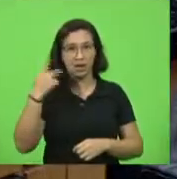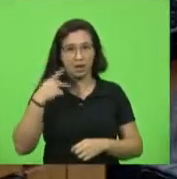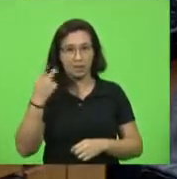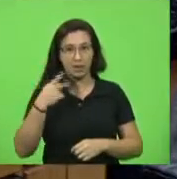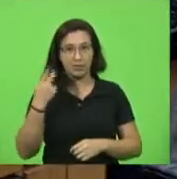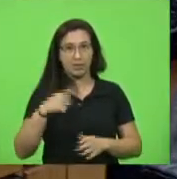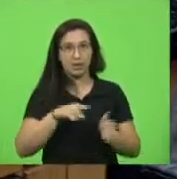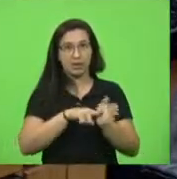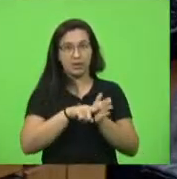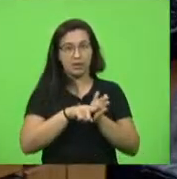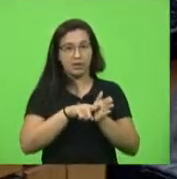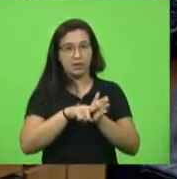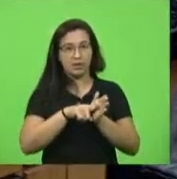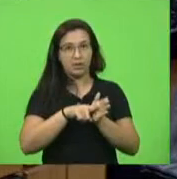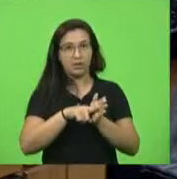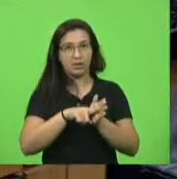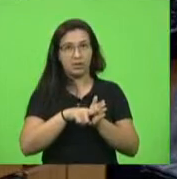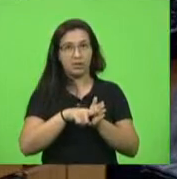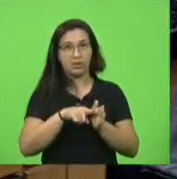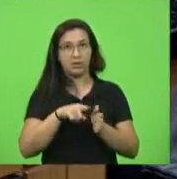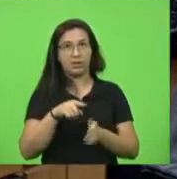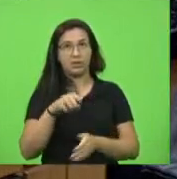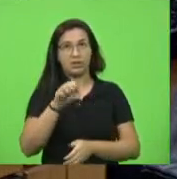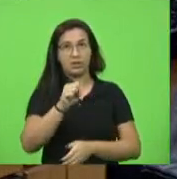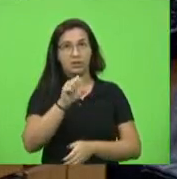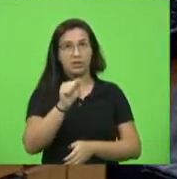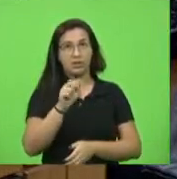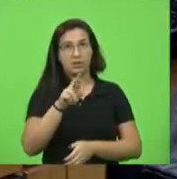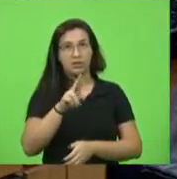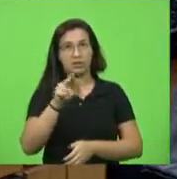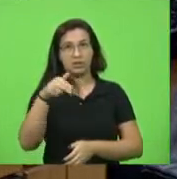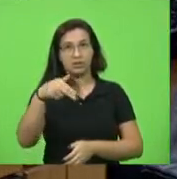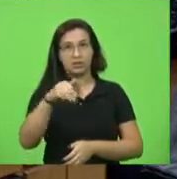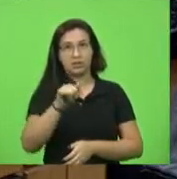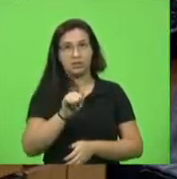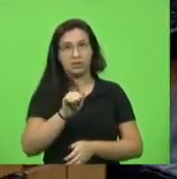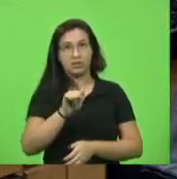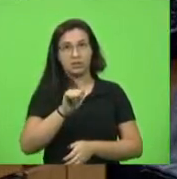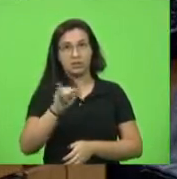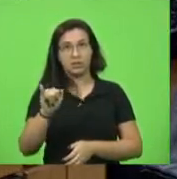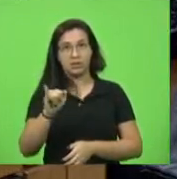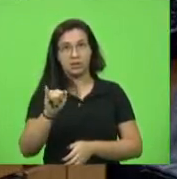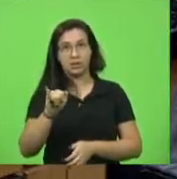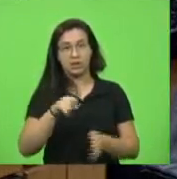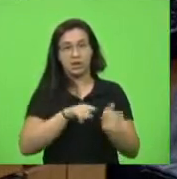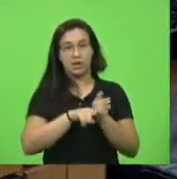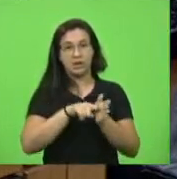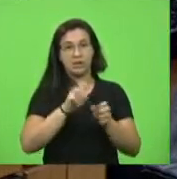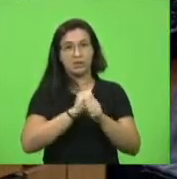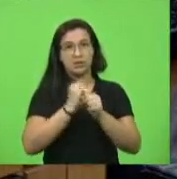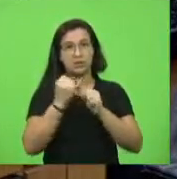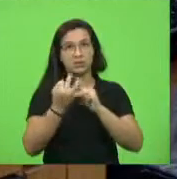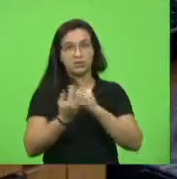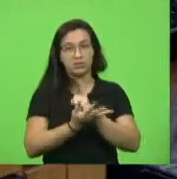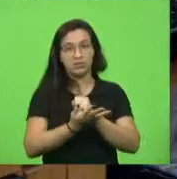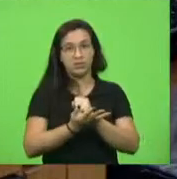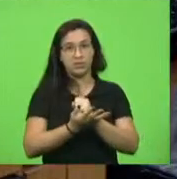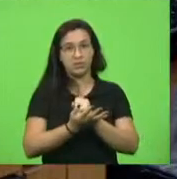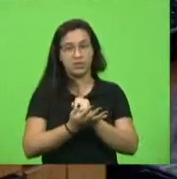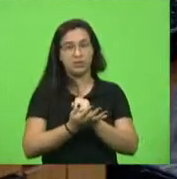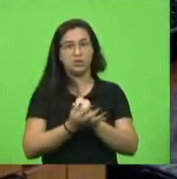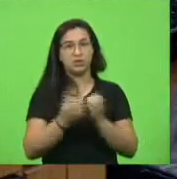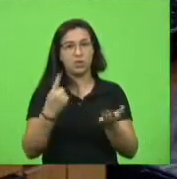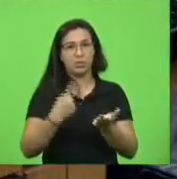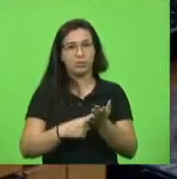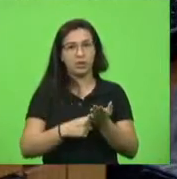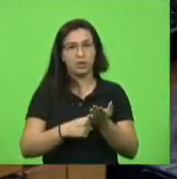o fiscal do Sarney, não é? Eu não lembro. Então era novinha. Põe aí o fiscal do Covid, forma uma equipe, pessoas